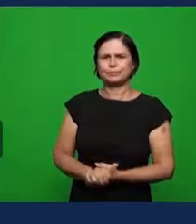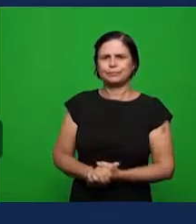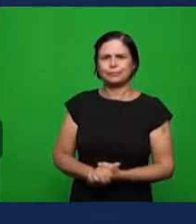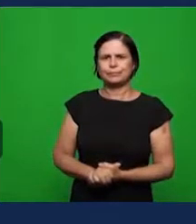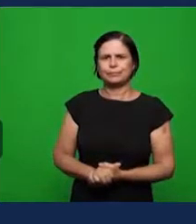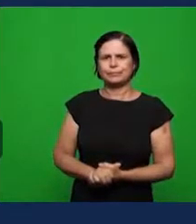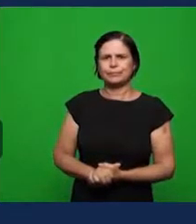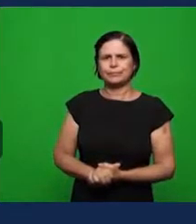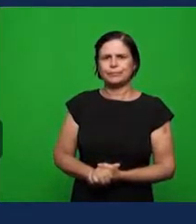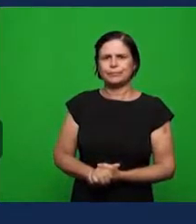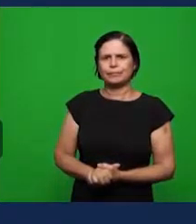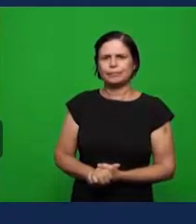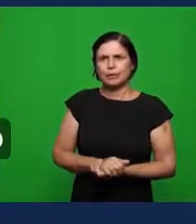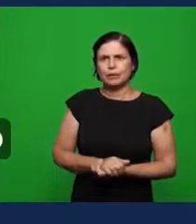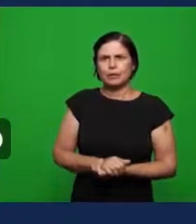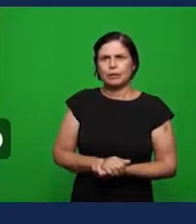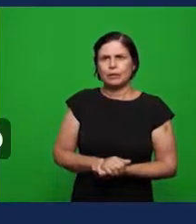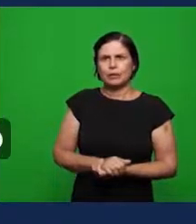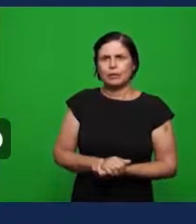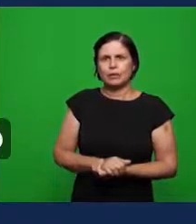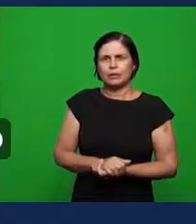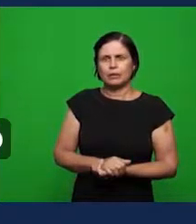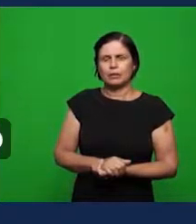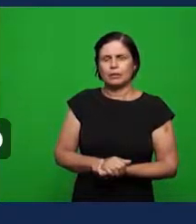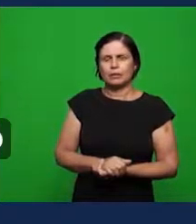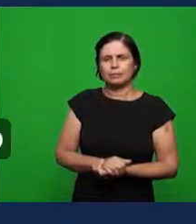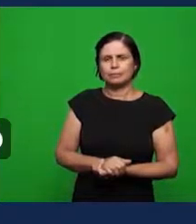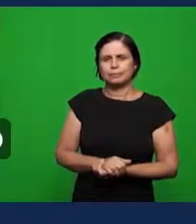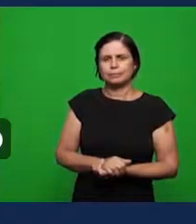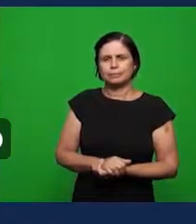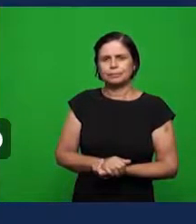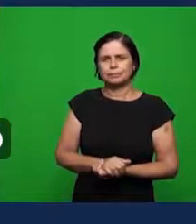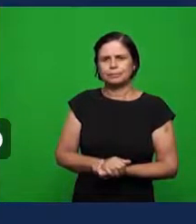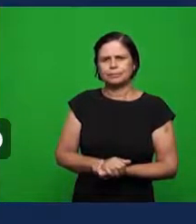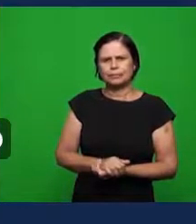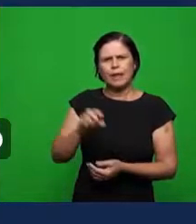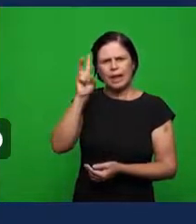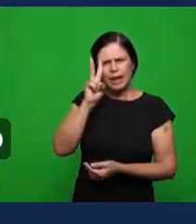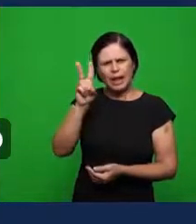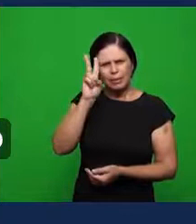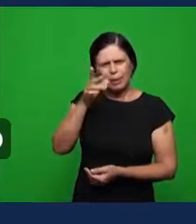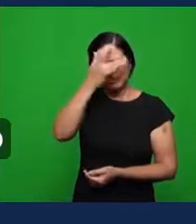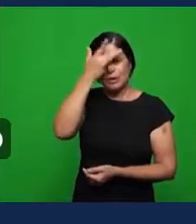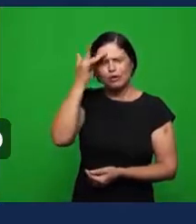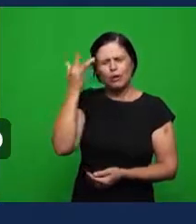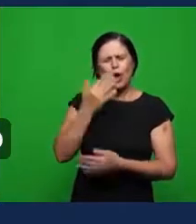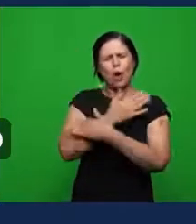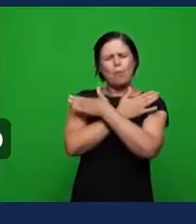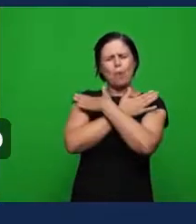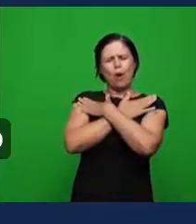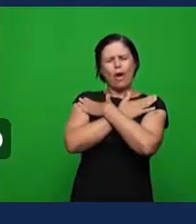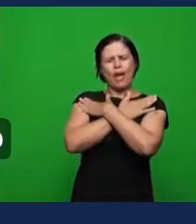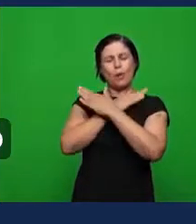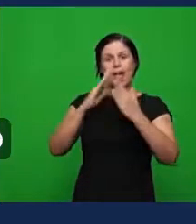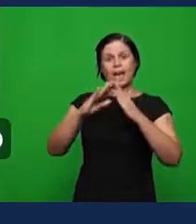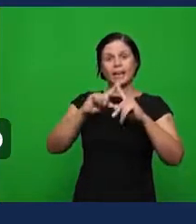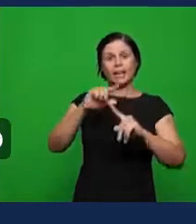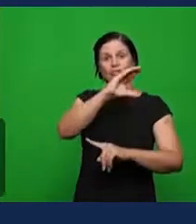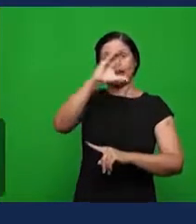tudo aquilo que ocorreu foi dado início a reza pelos mortos começam